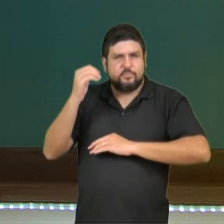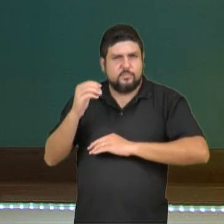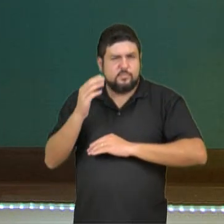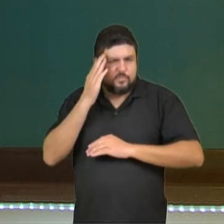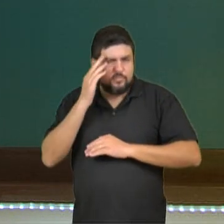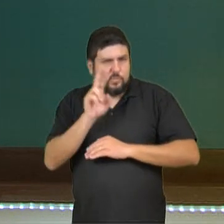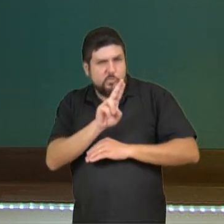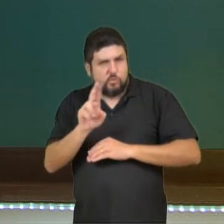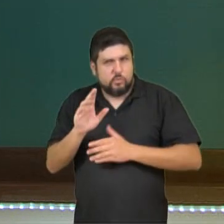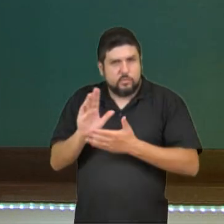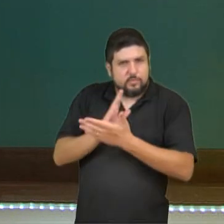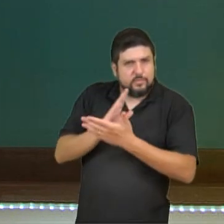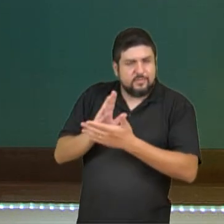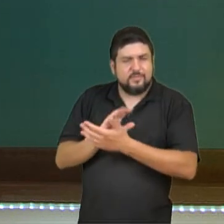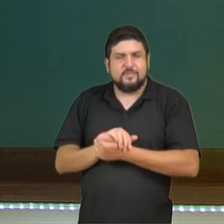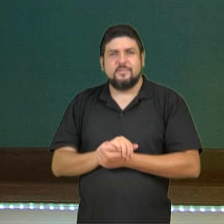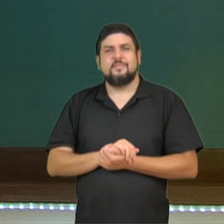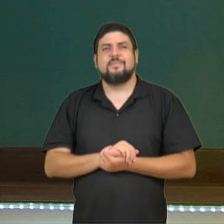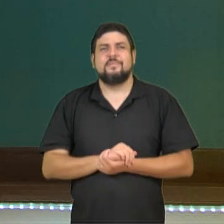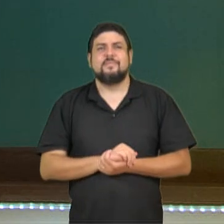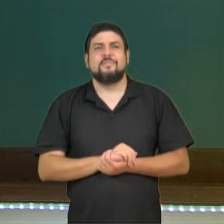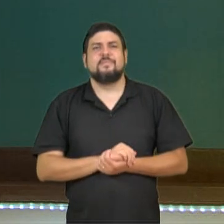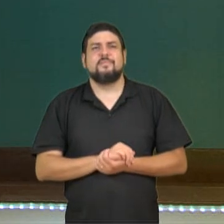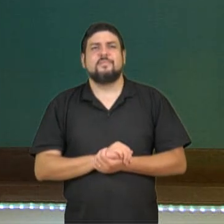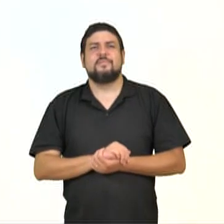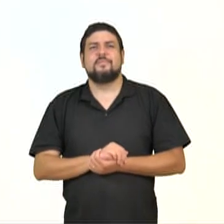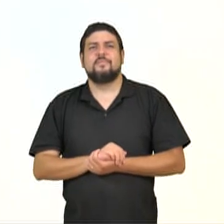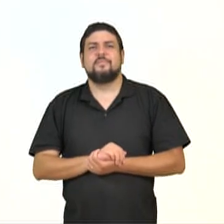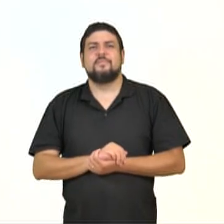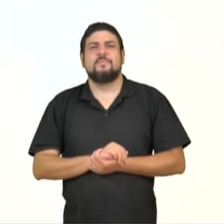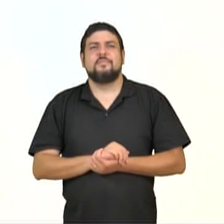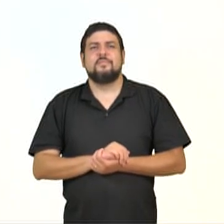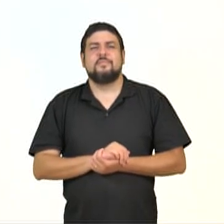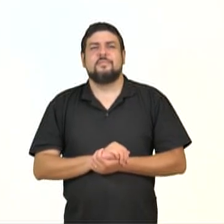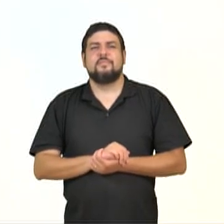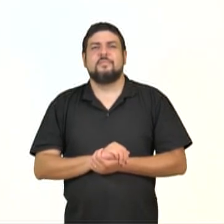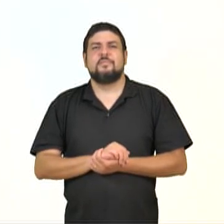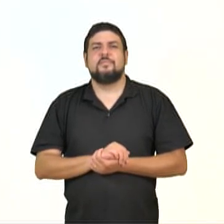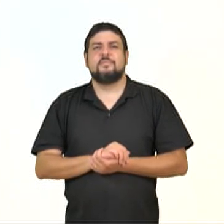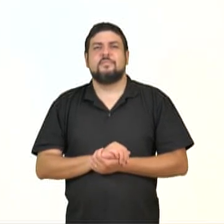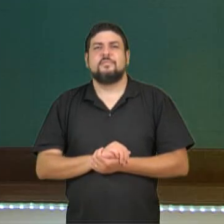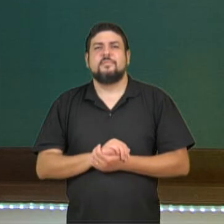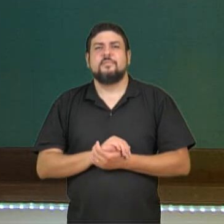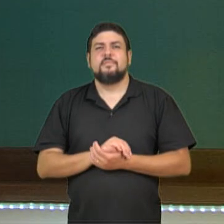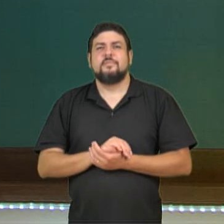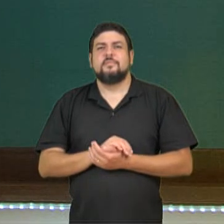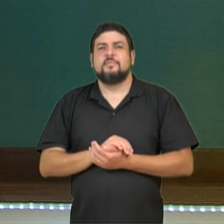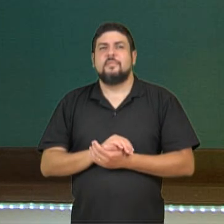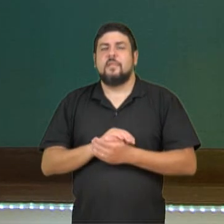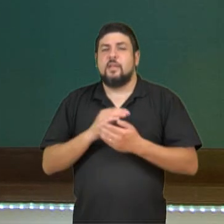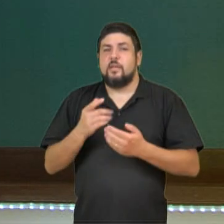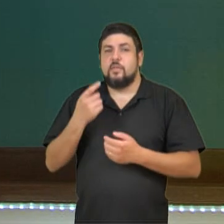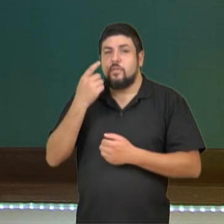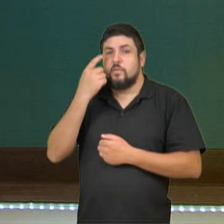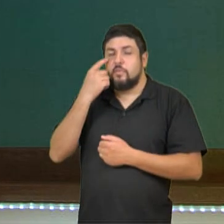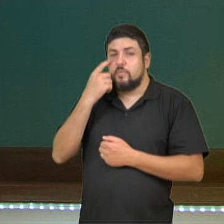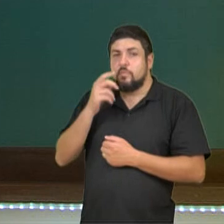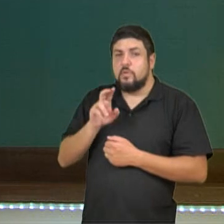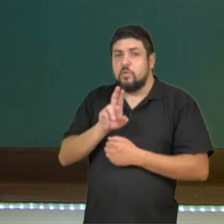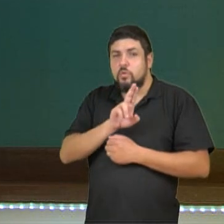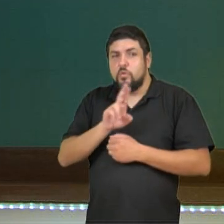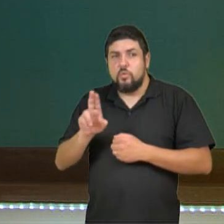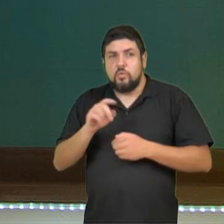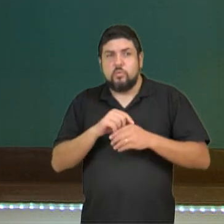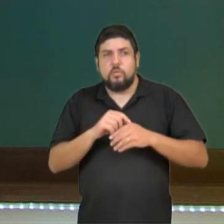dizer algum? Vamos ver lá. Sobre as partes do skate. Então aqui a gente tem rolamentos.